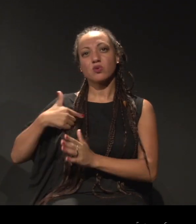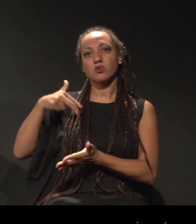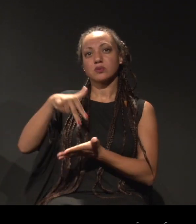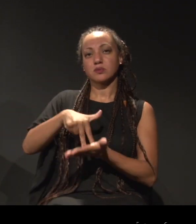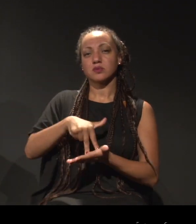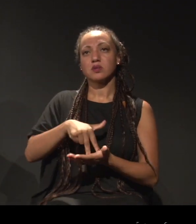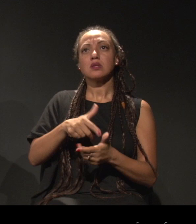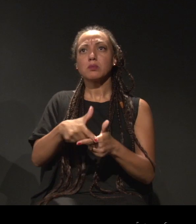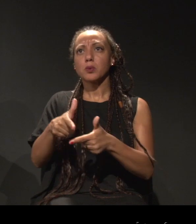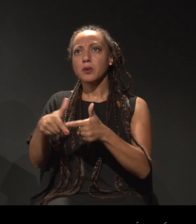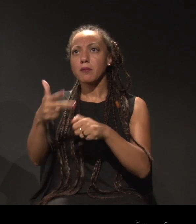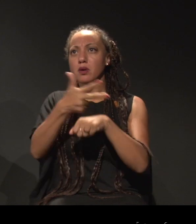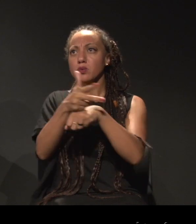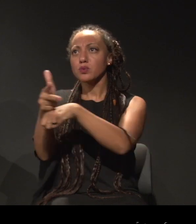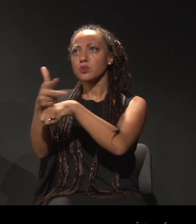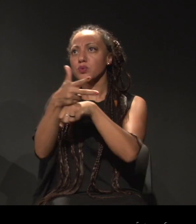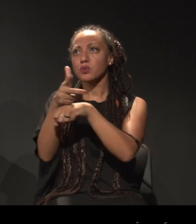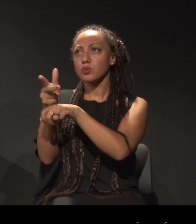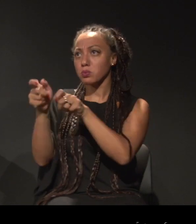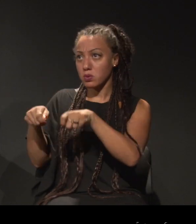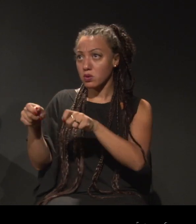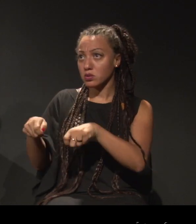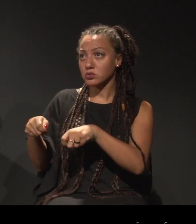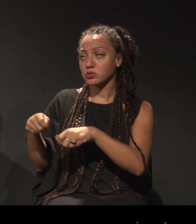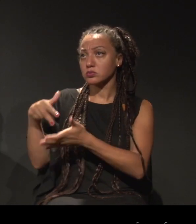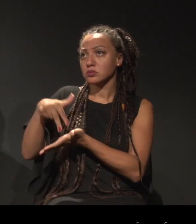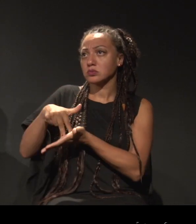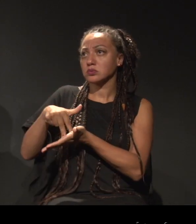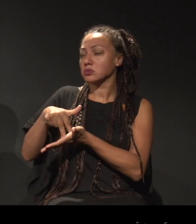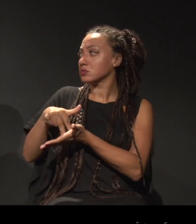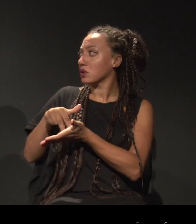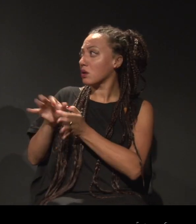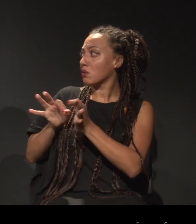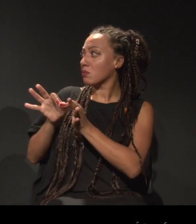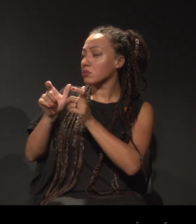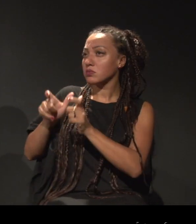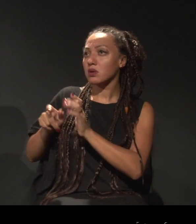Tem algum problema com a câmera aí, para poder posicioná-la aqui?